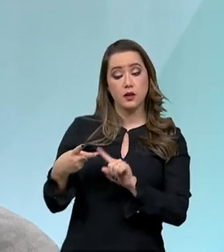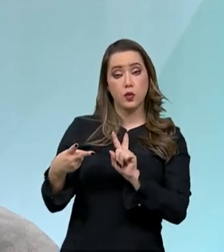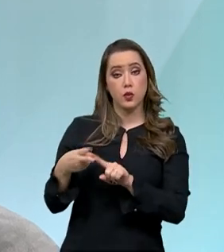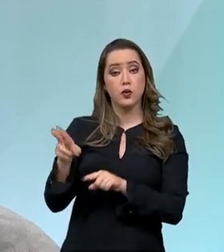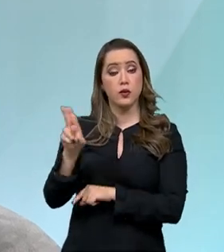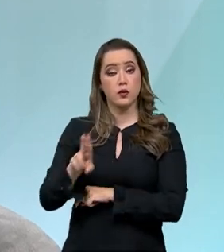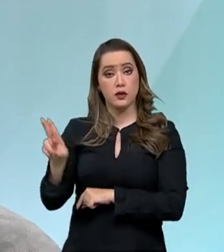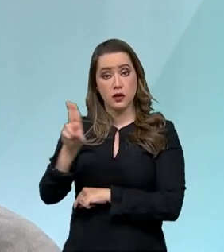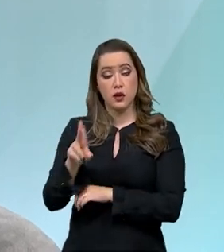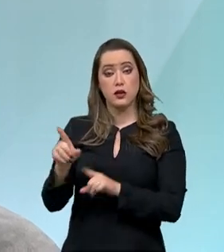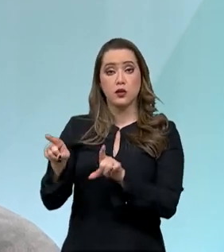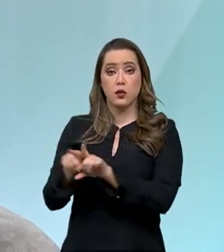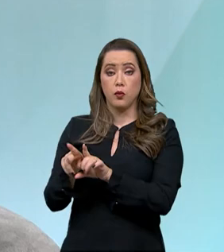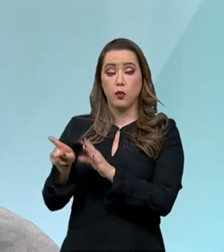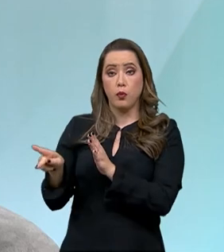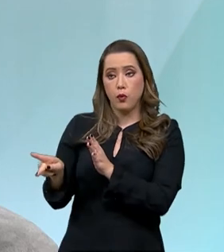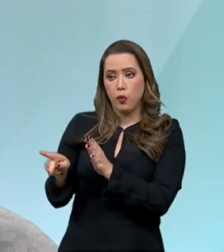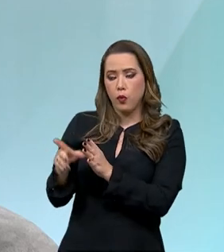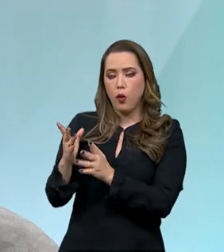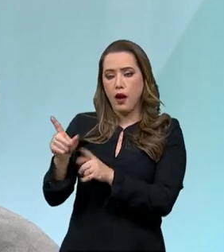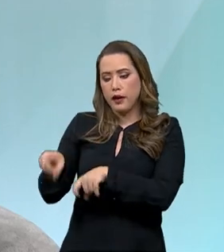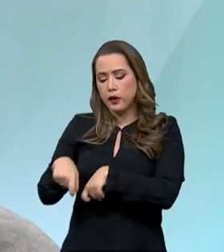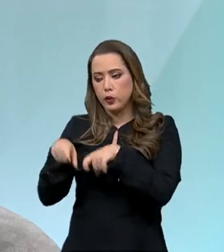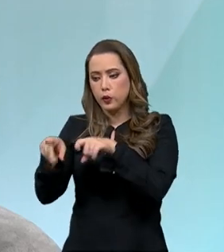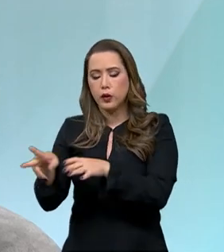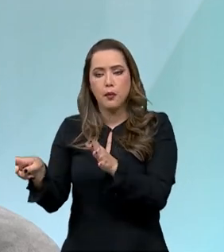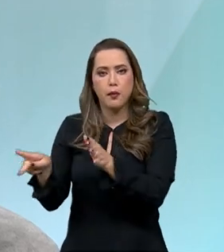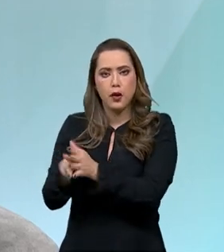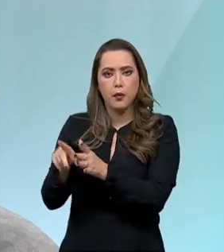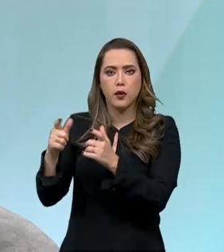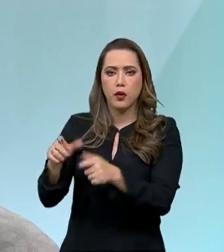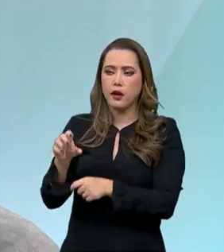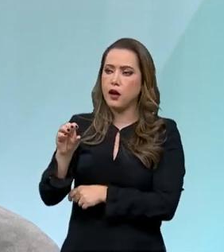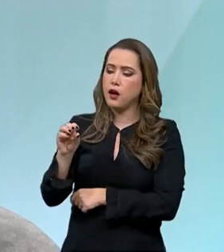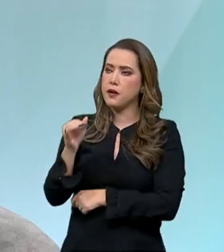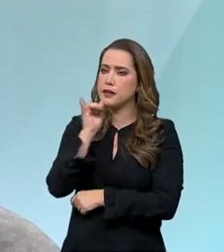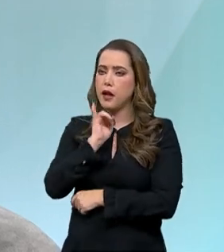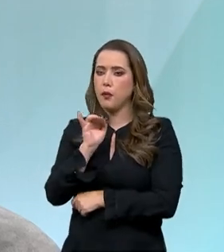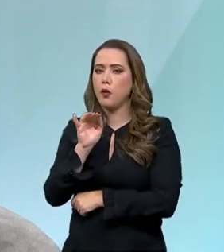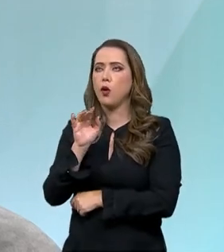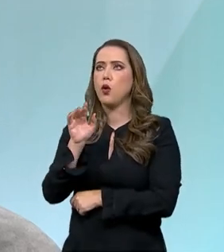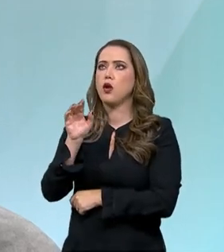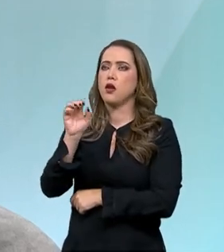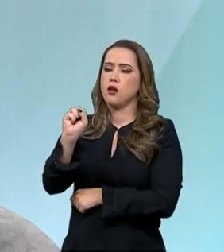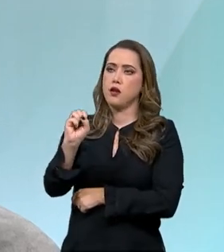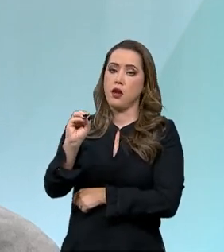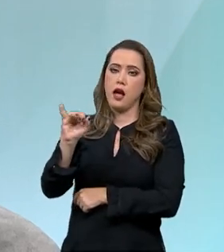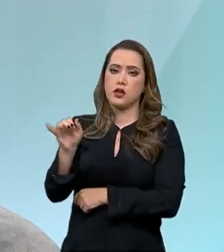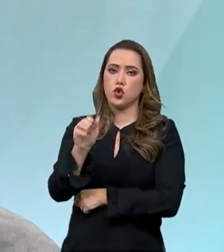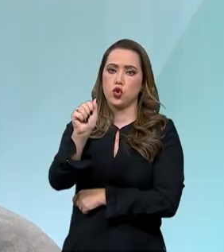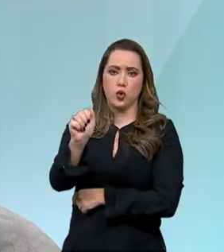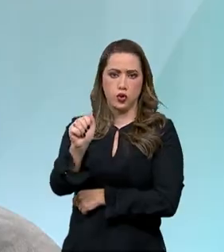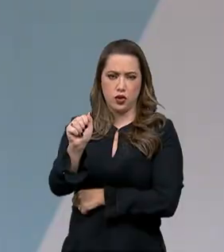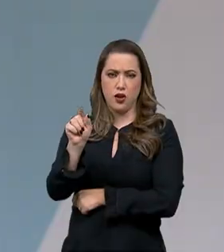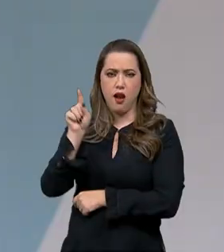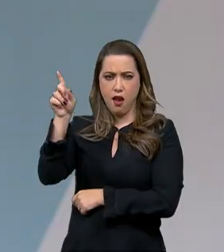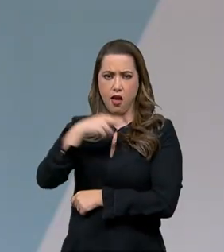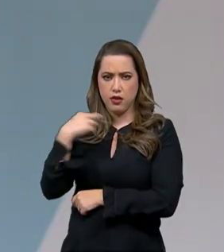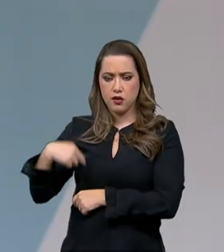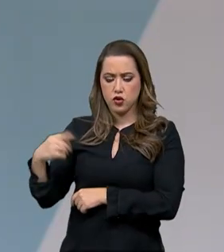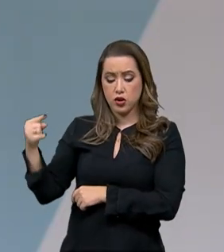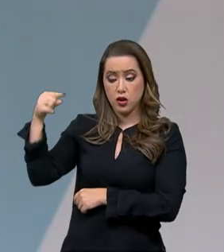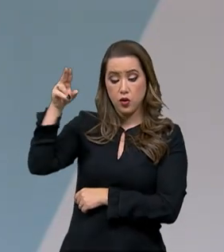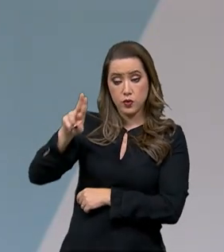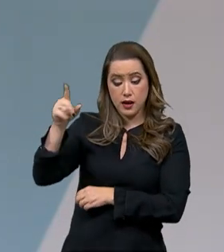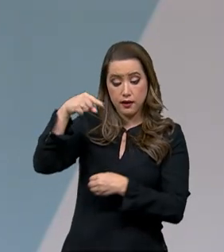adaptação também aos trópicos de animais. Nós trouxemos a soja da China, introduzimos pelo sul do Brasil e hoje